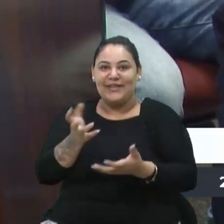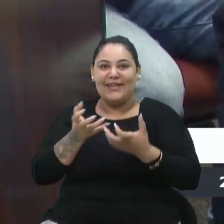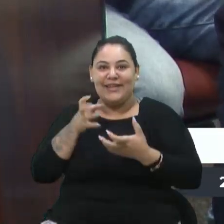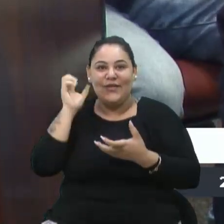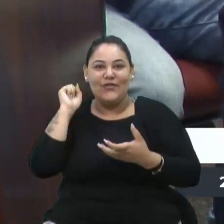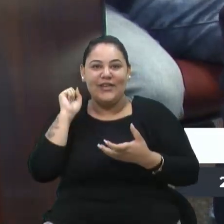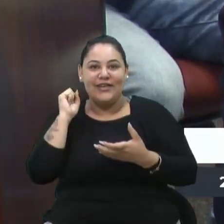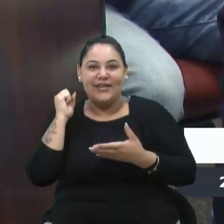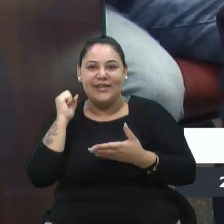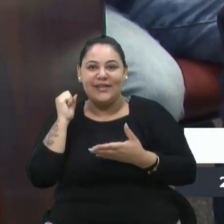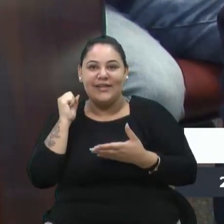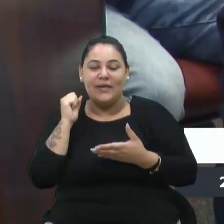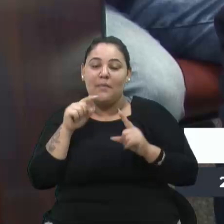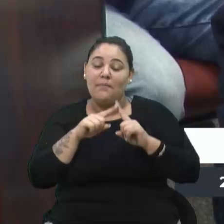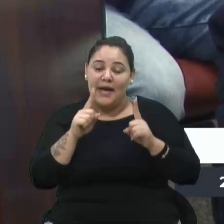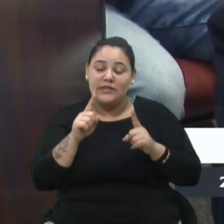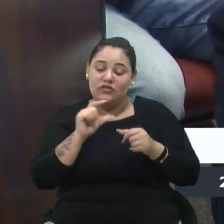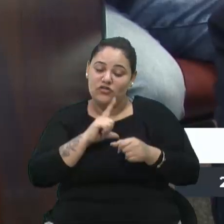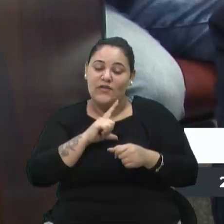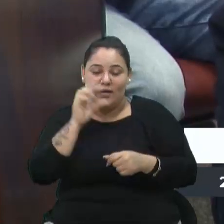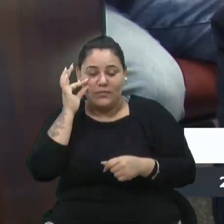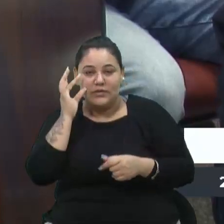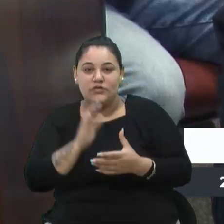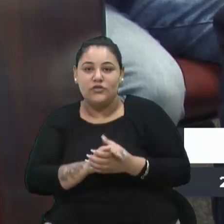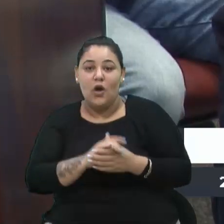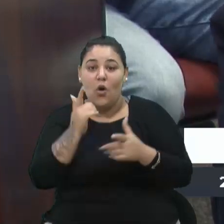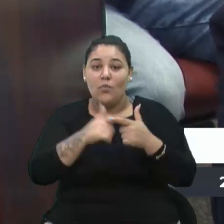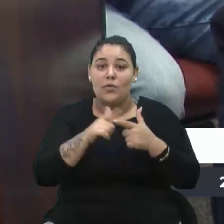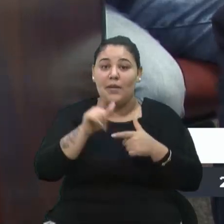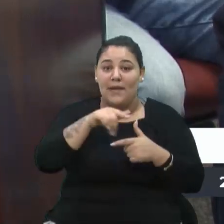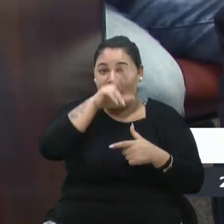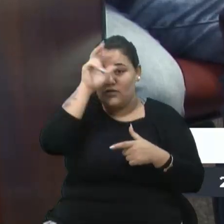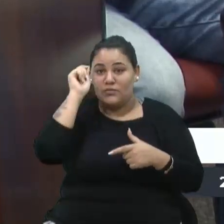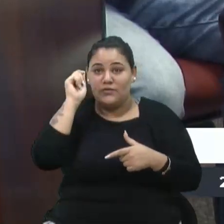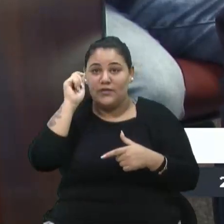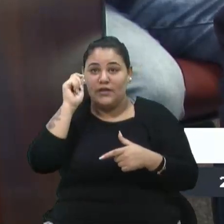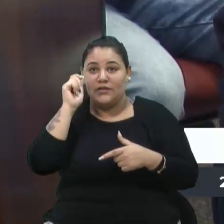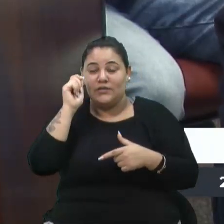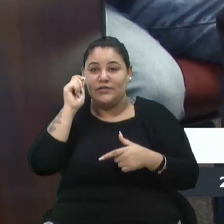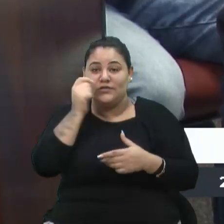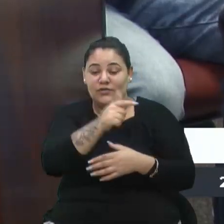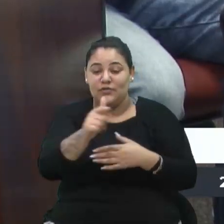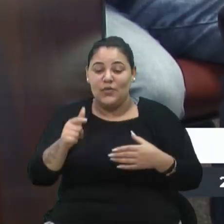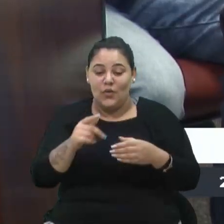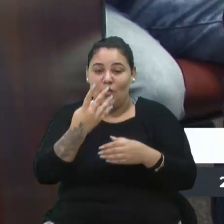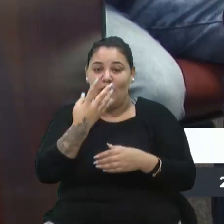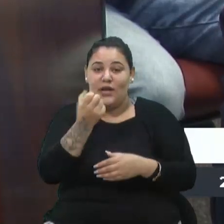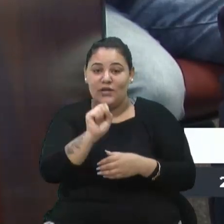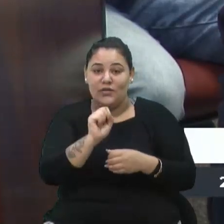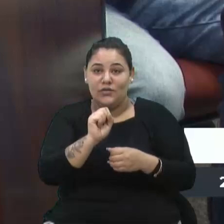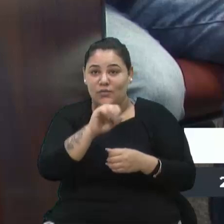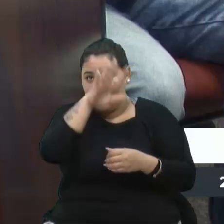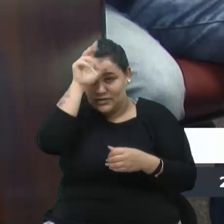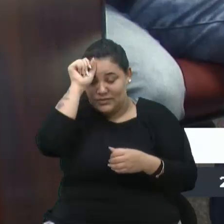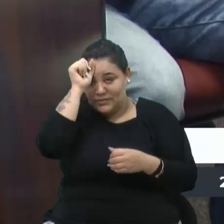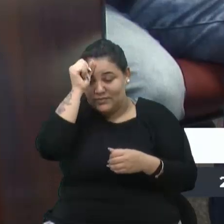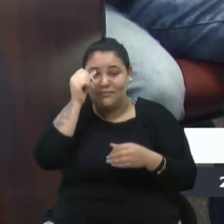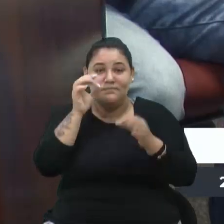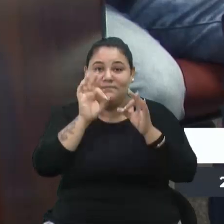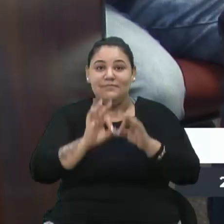contribuição, mas pelo menos vieram. O problema é esses prefeitos dos demais 48 municípios não simplesmente